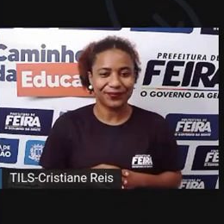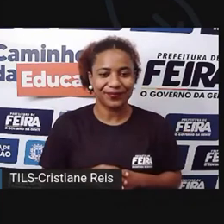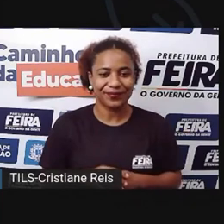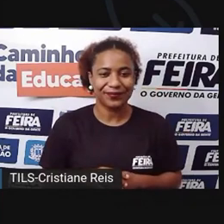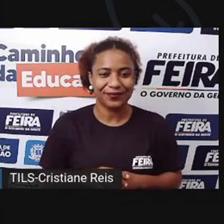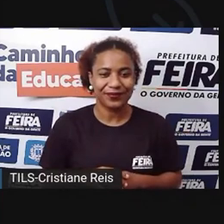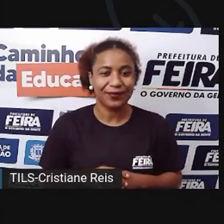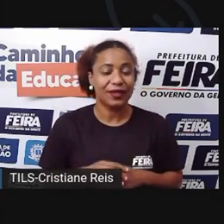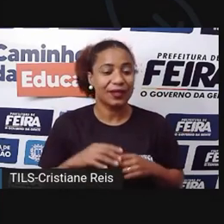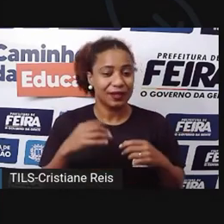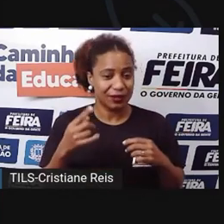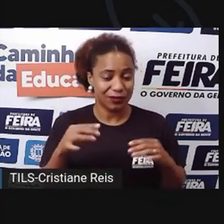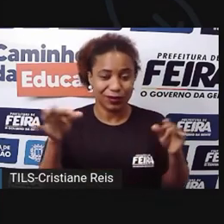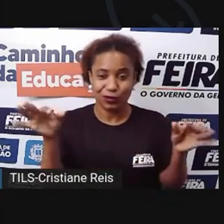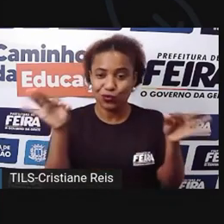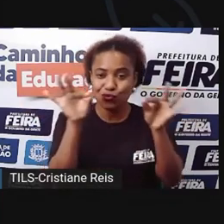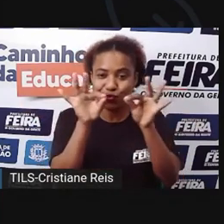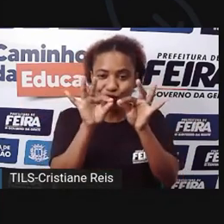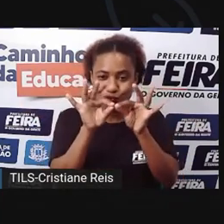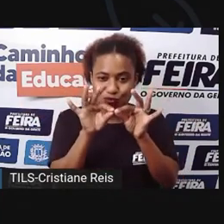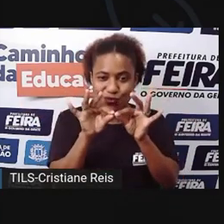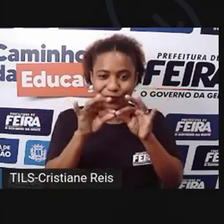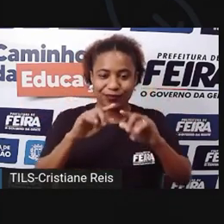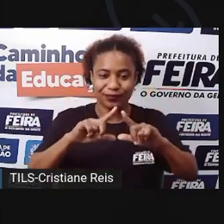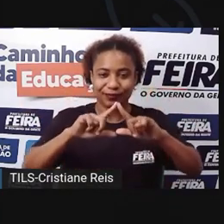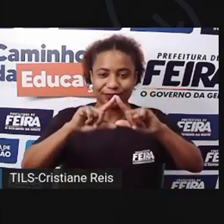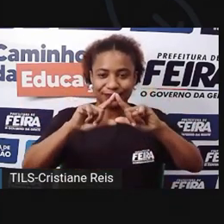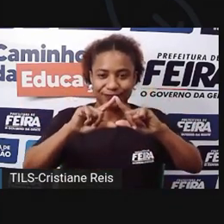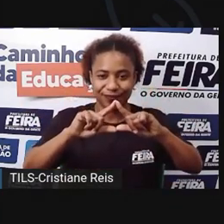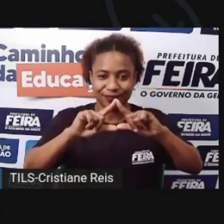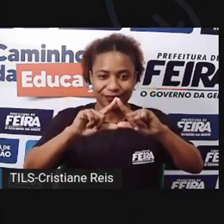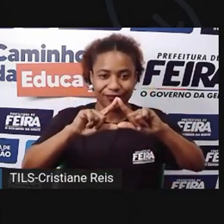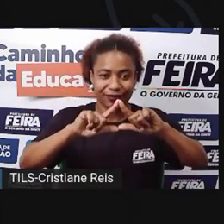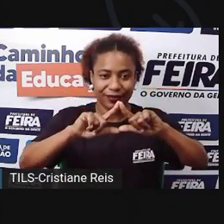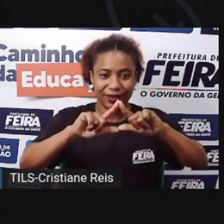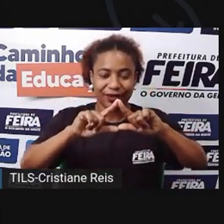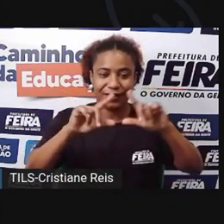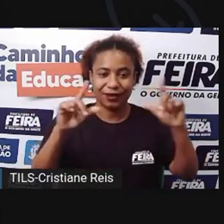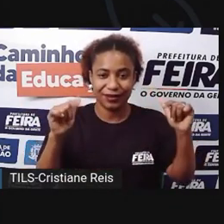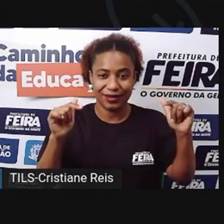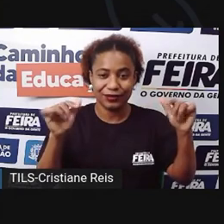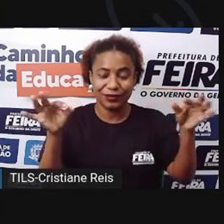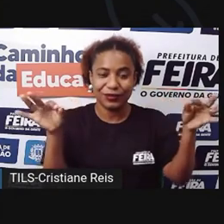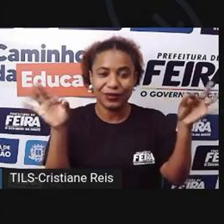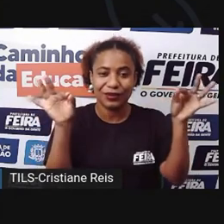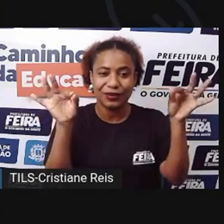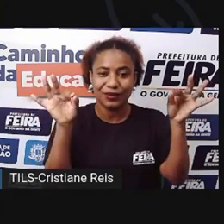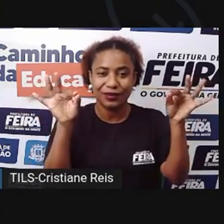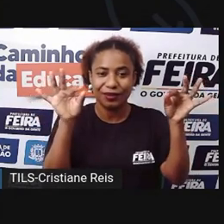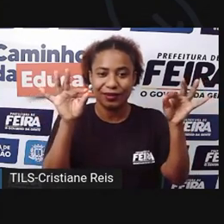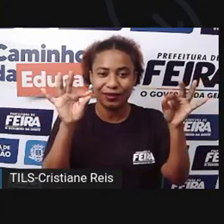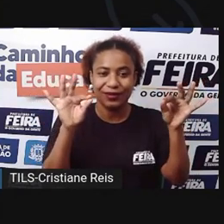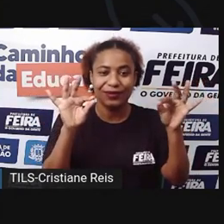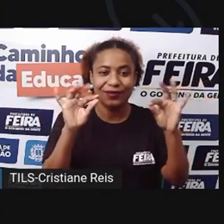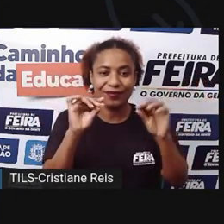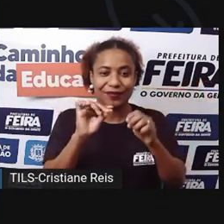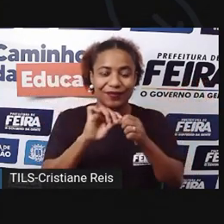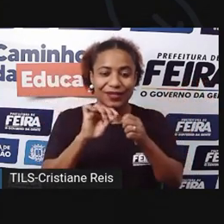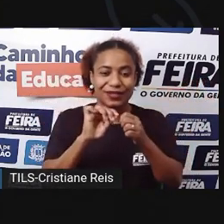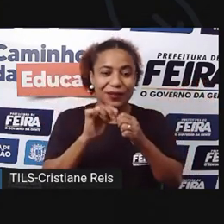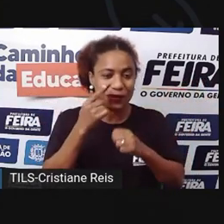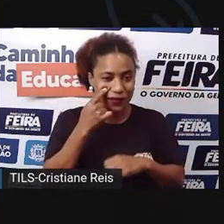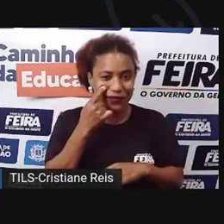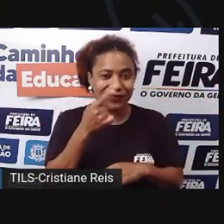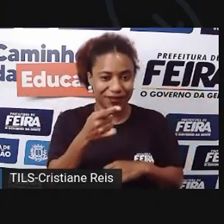Depois de encontrar o meio do triângulo, você vai, ó, pegar essa pontinha daqui e vai, ó, deixa eu fazer aqui,